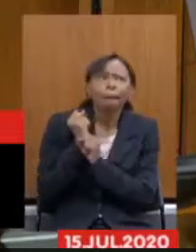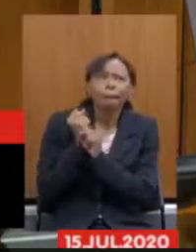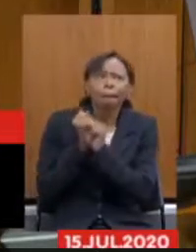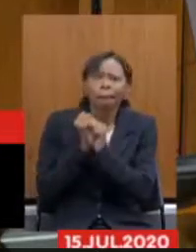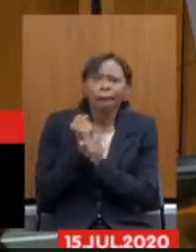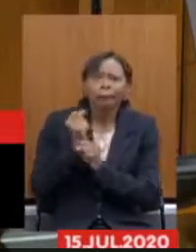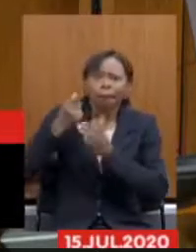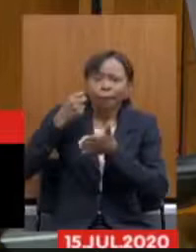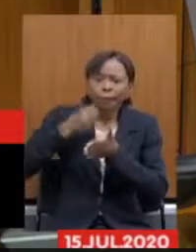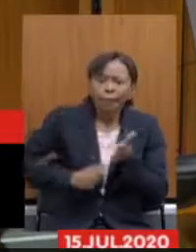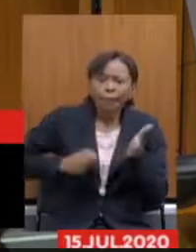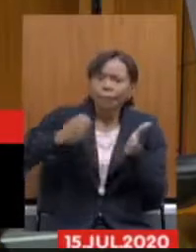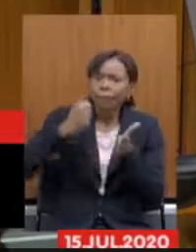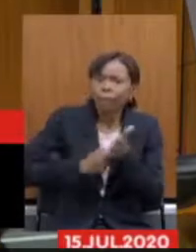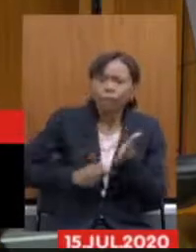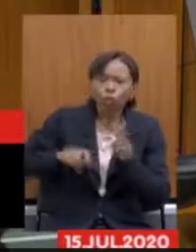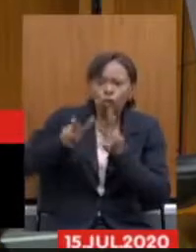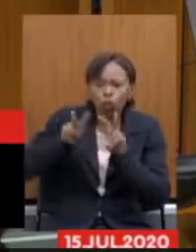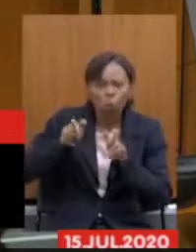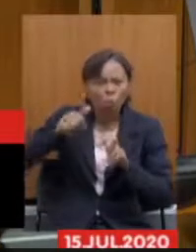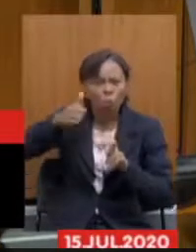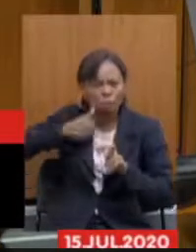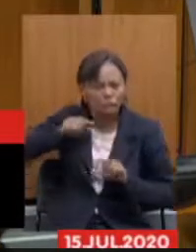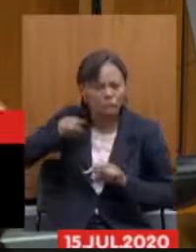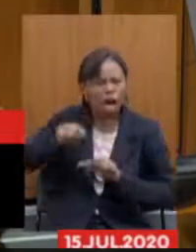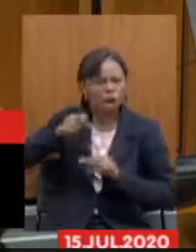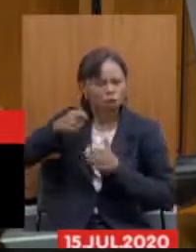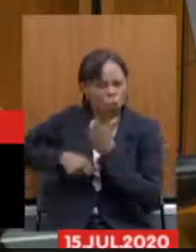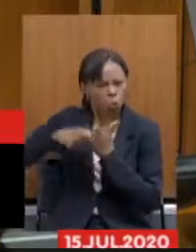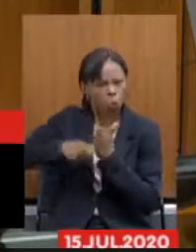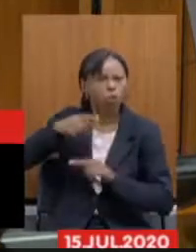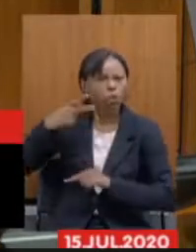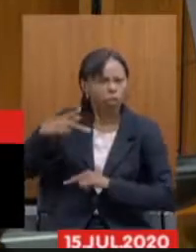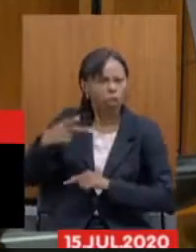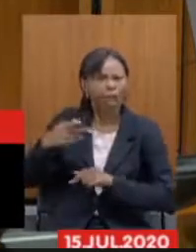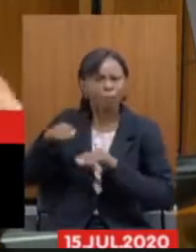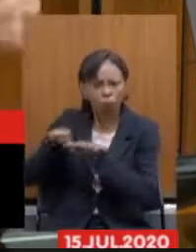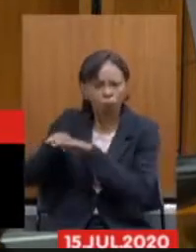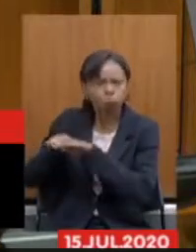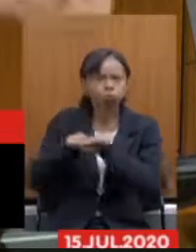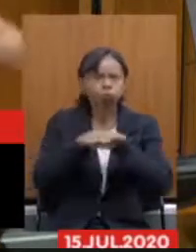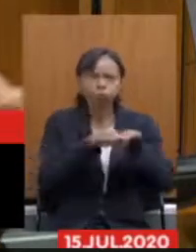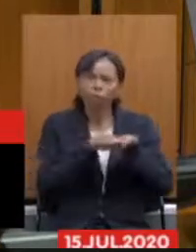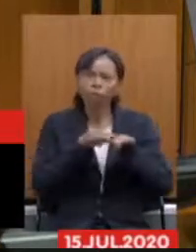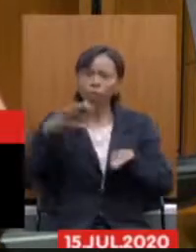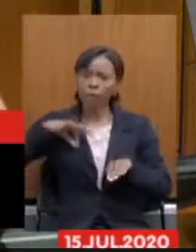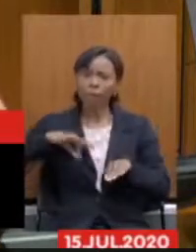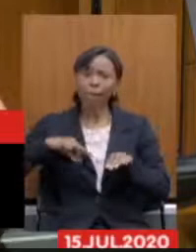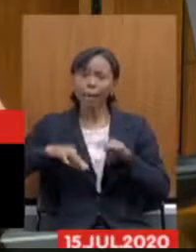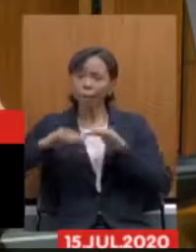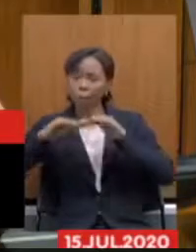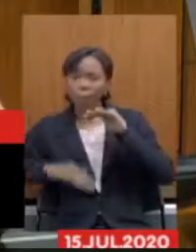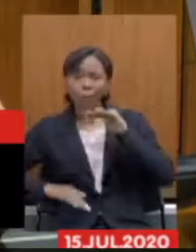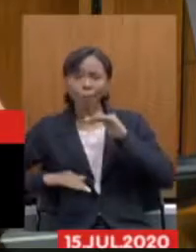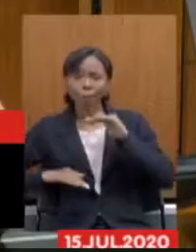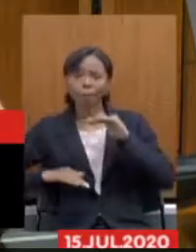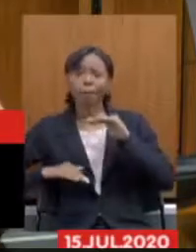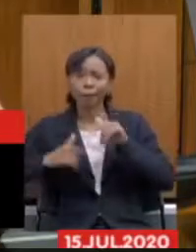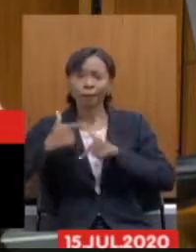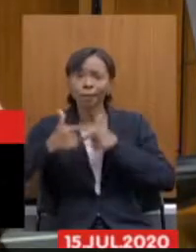de luta das mulheres para conseguir ali ter uma igualdade elas têm salários menores para carreiras